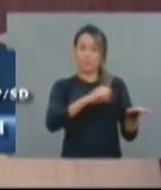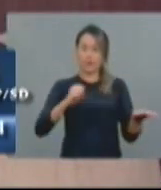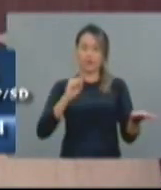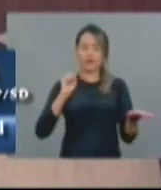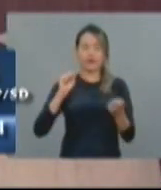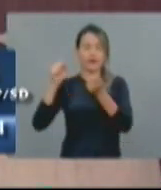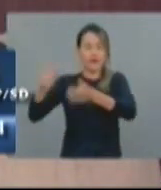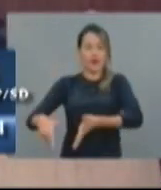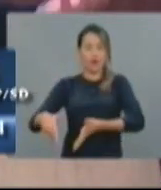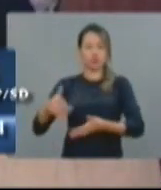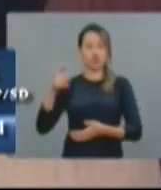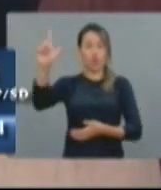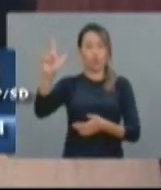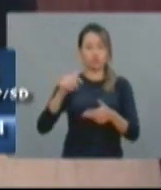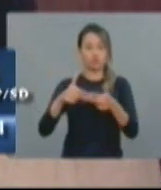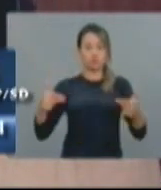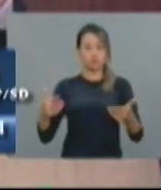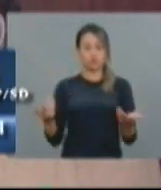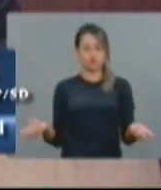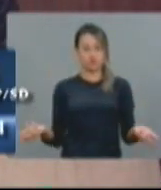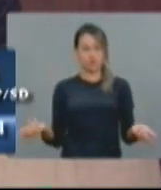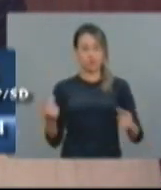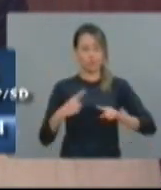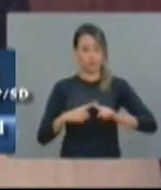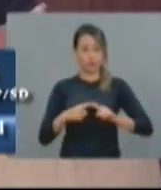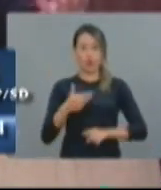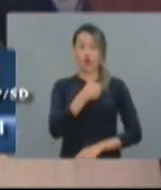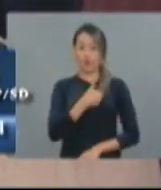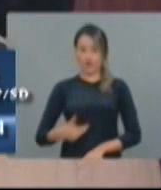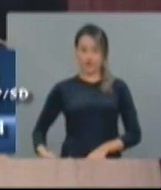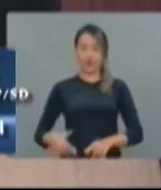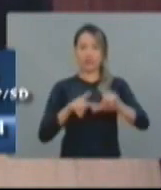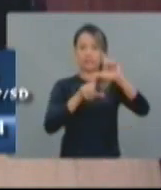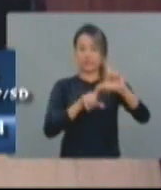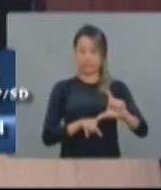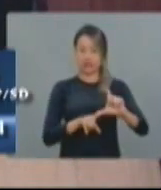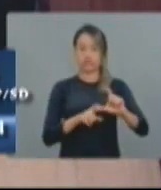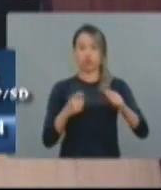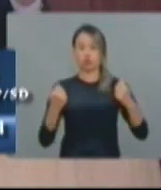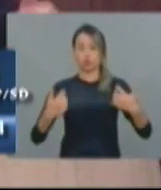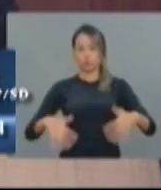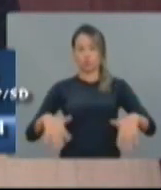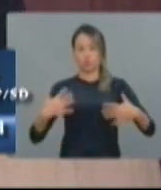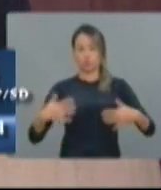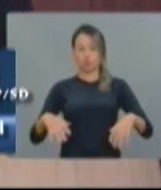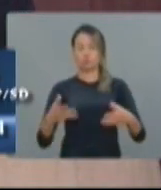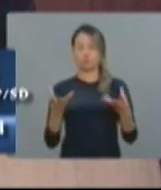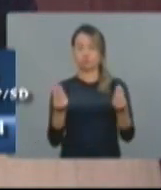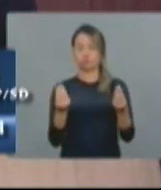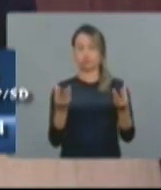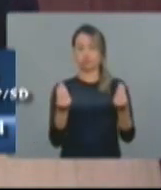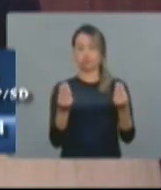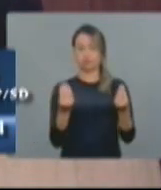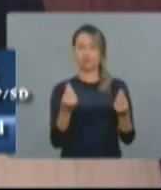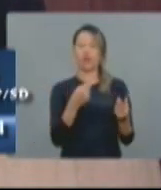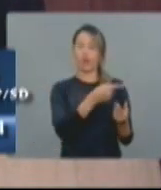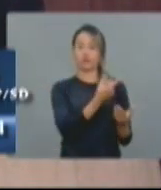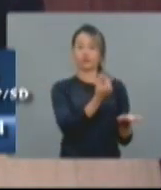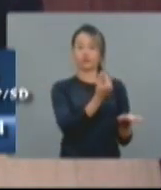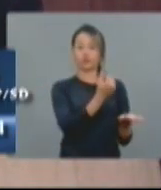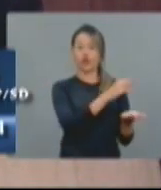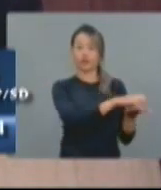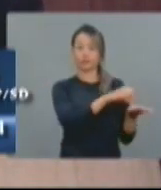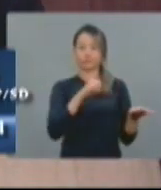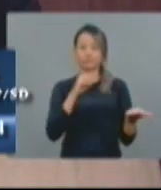é só para o governo tapar o seu buraco, tapar o seu rombo. Nós vamos pagar